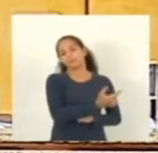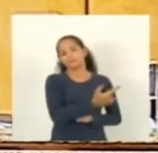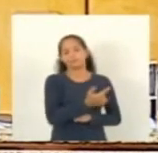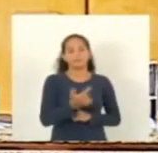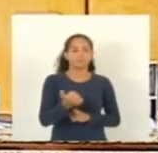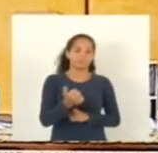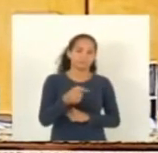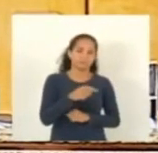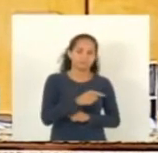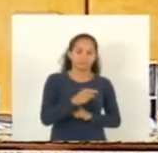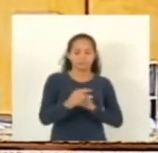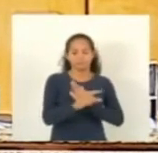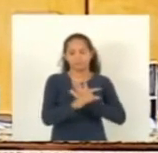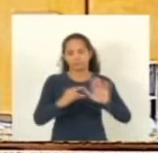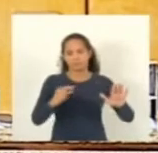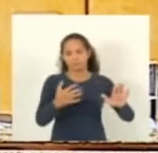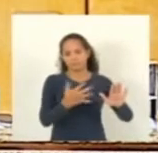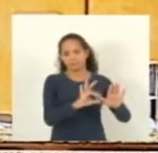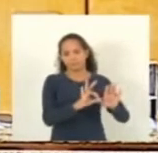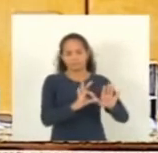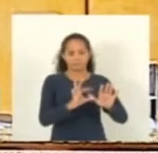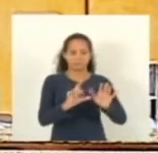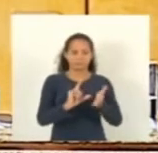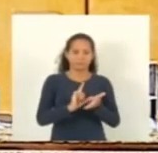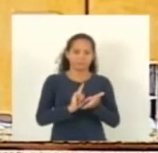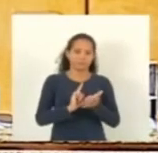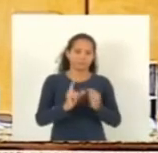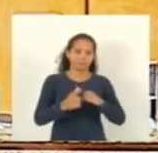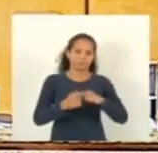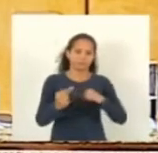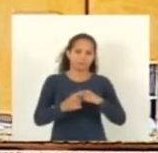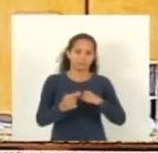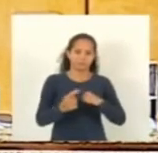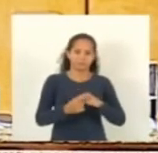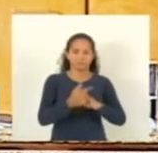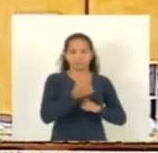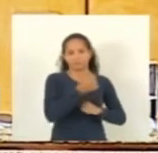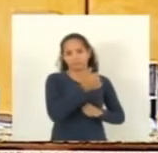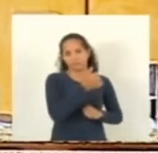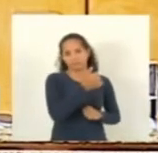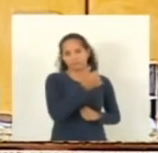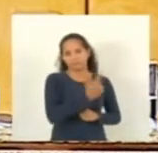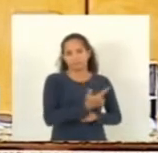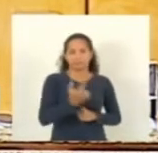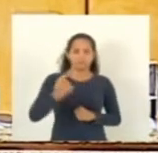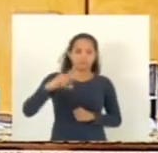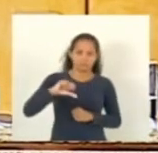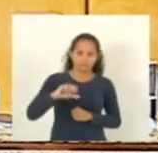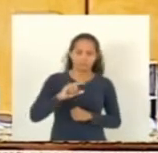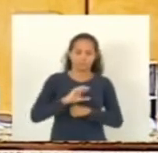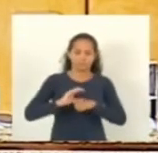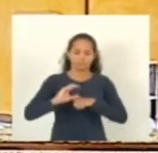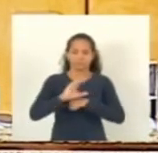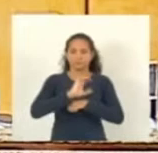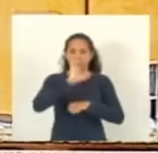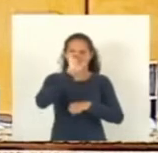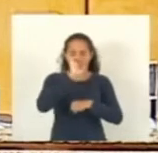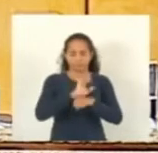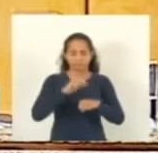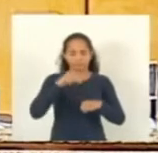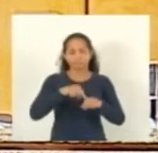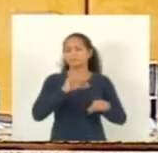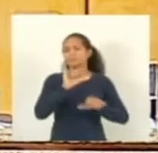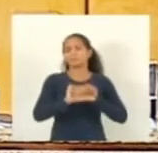parágrafo 10 do artigo 229 da Constituição estadual para tornar